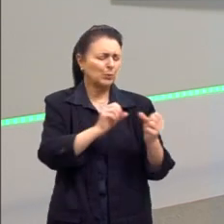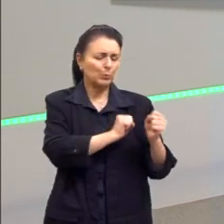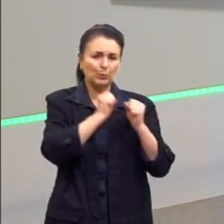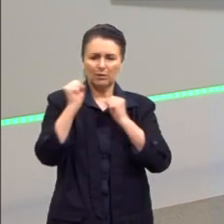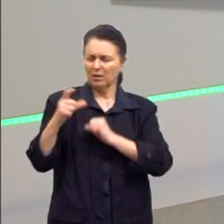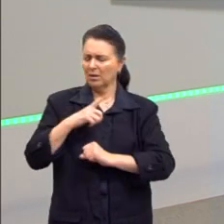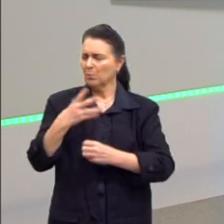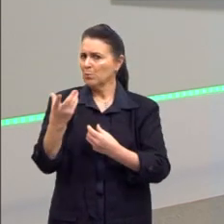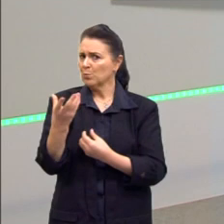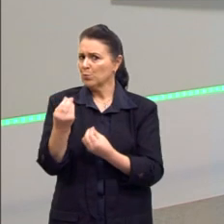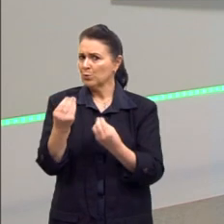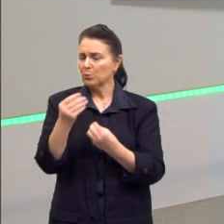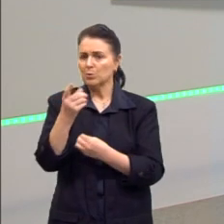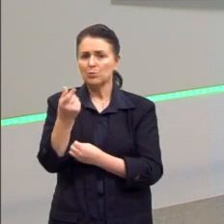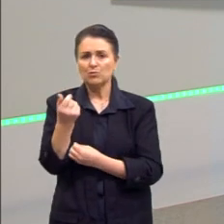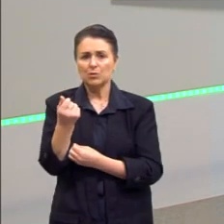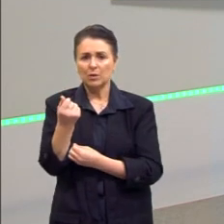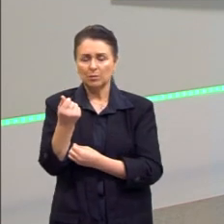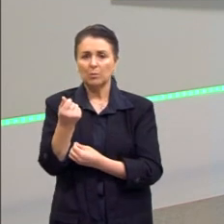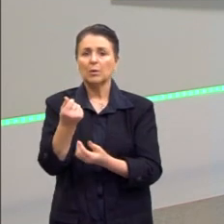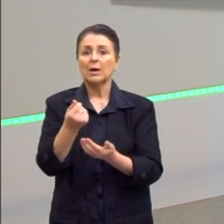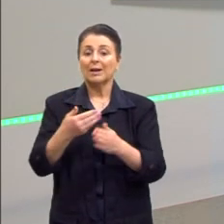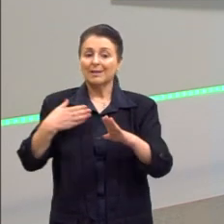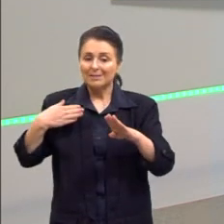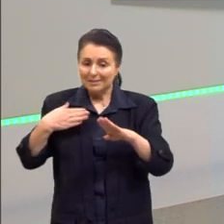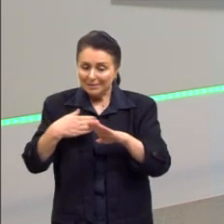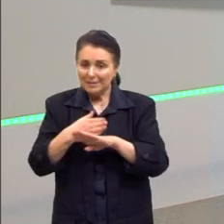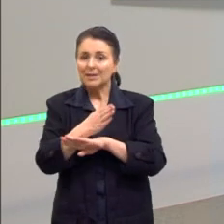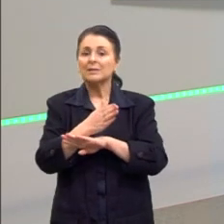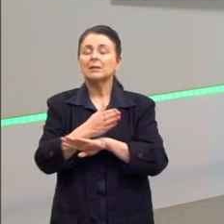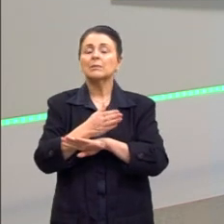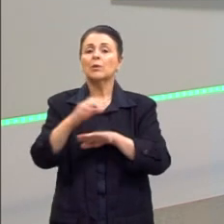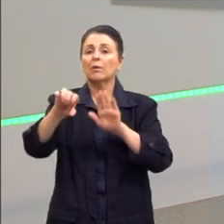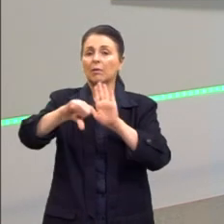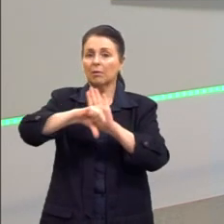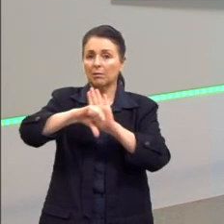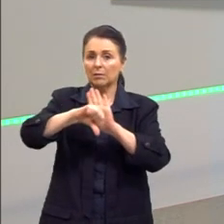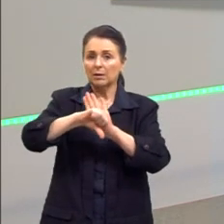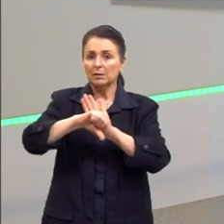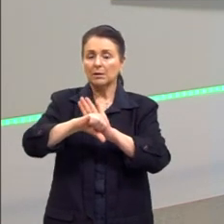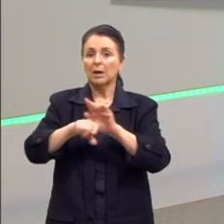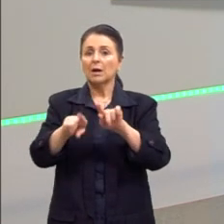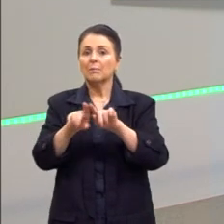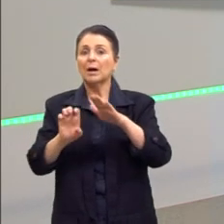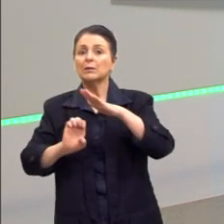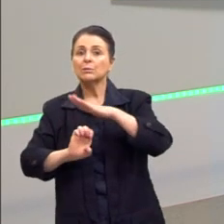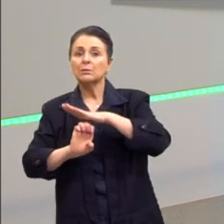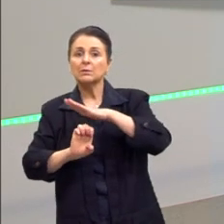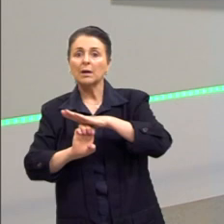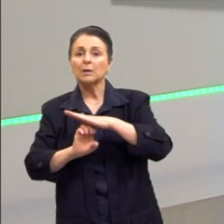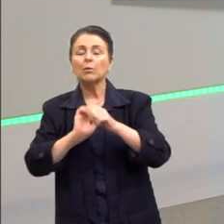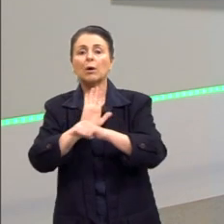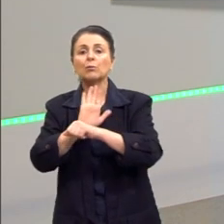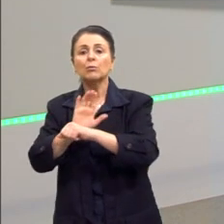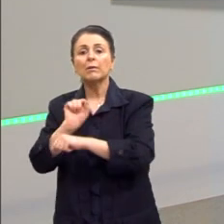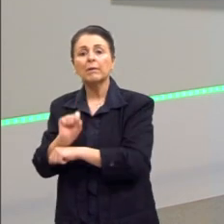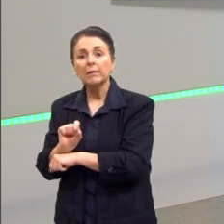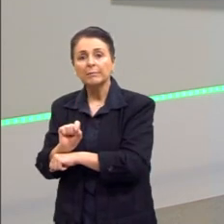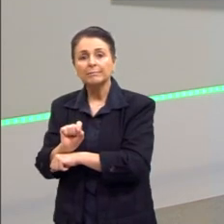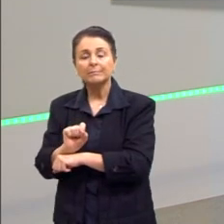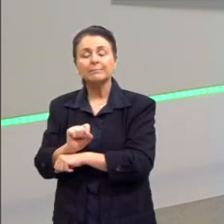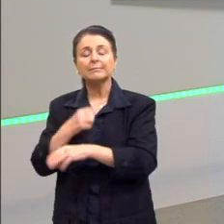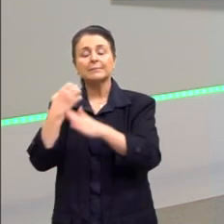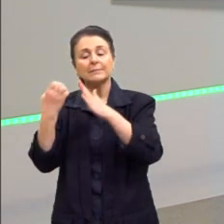têm muito dinheiro, elas entram na crise também, mas o Estado acaba ajudando as empresas e as maiores